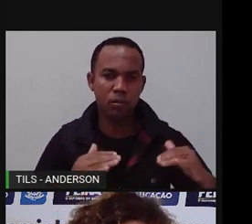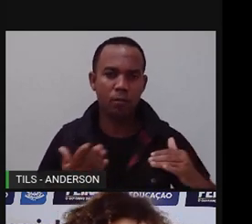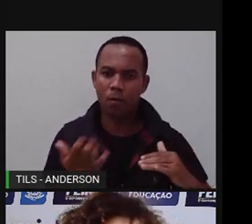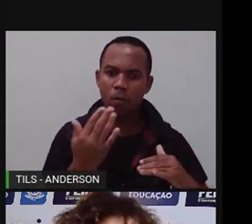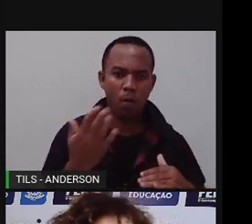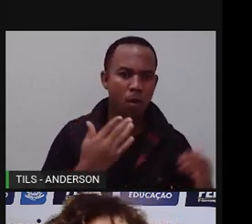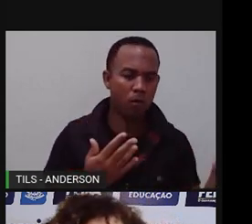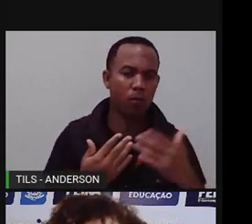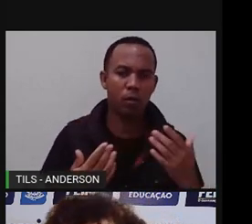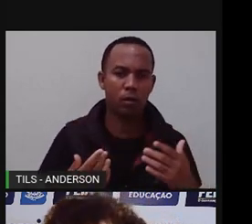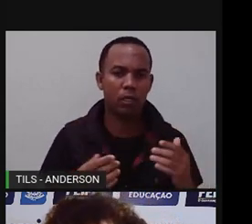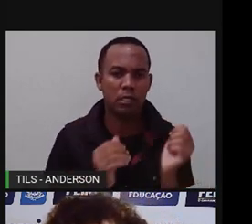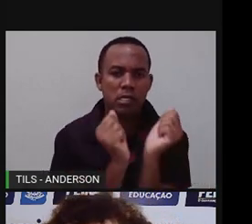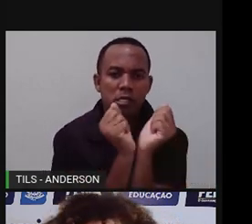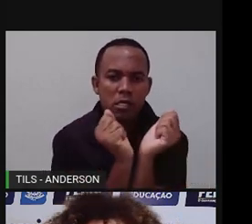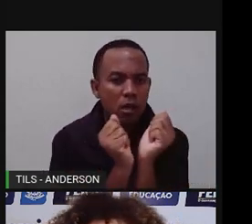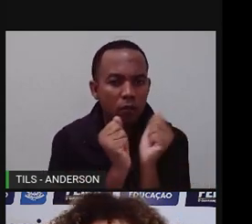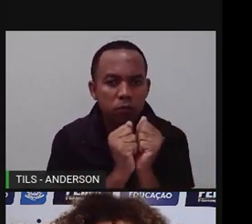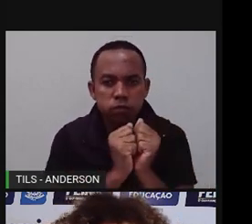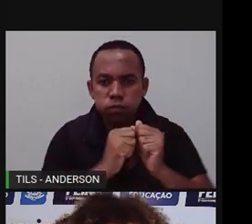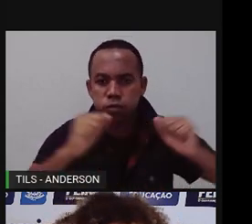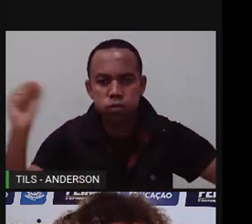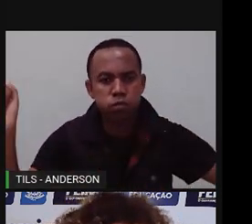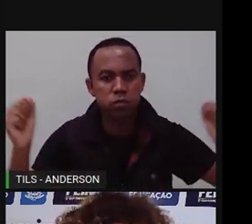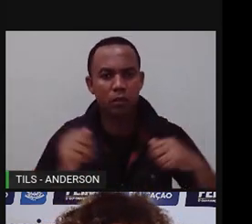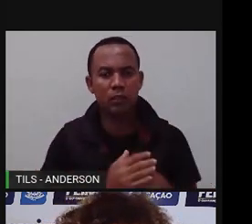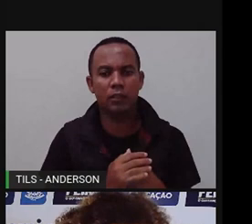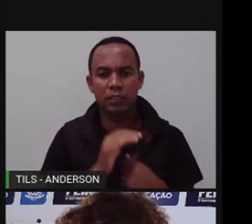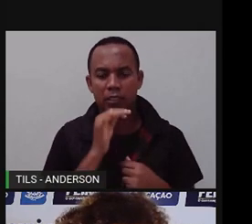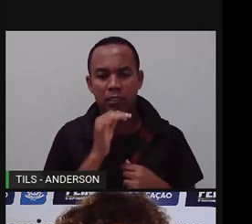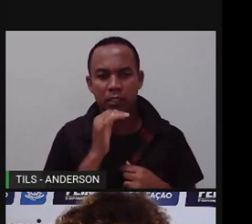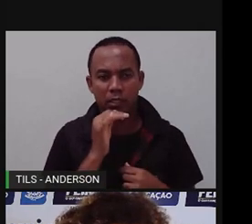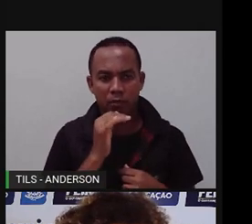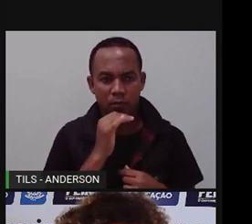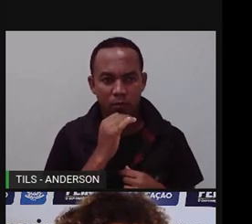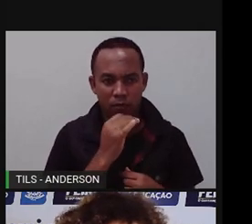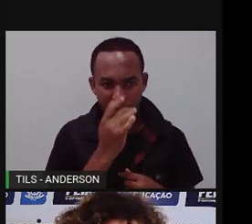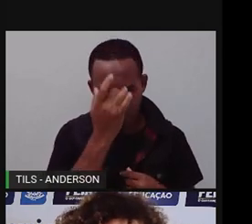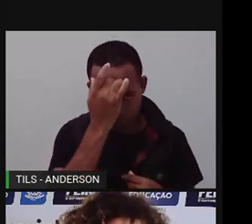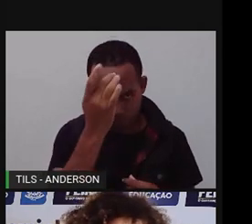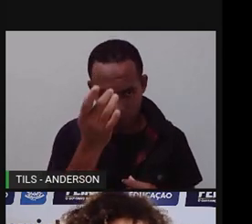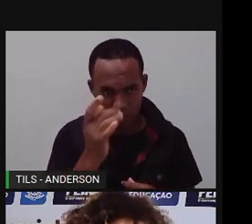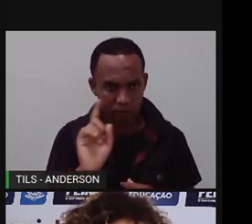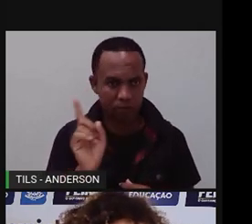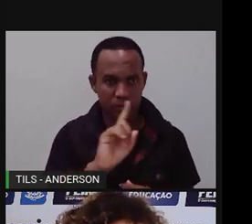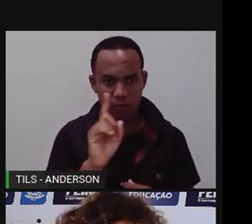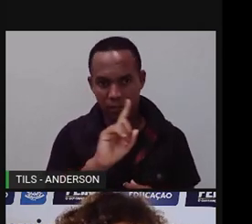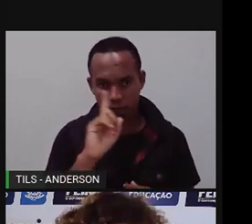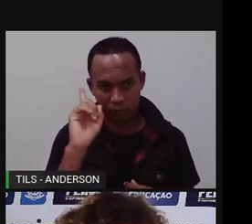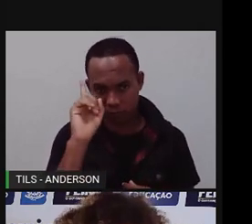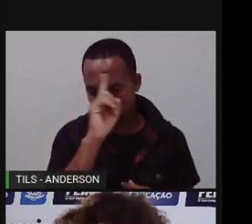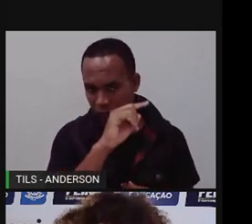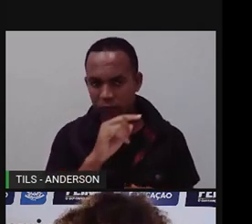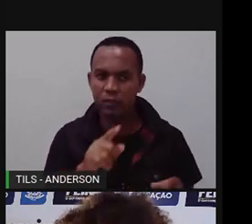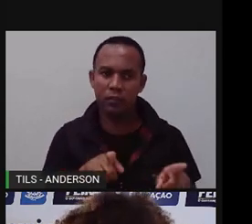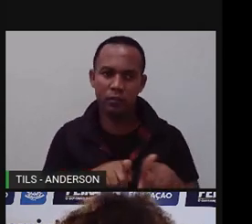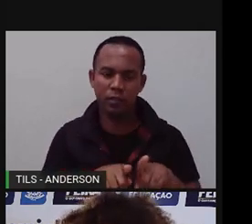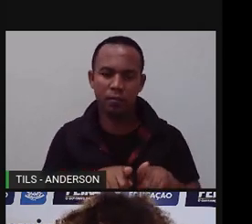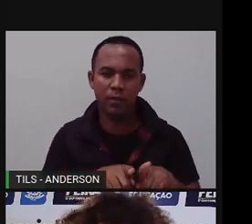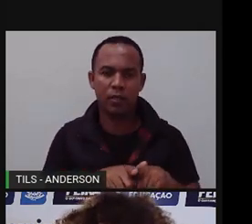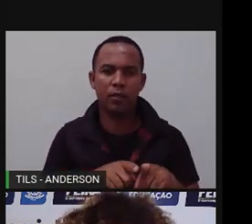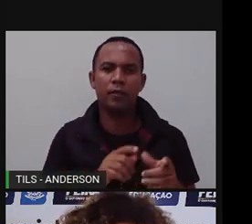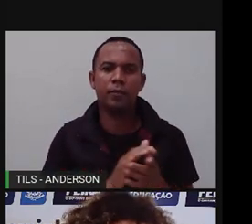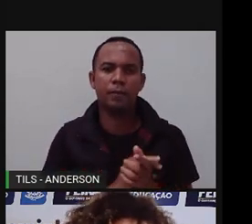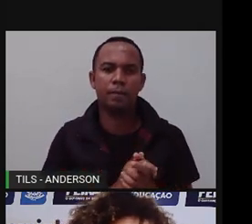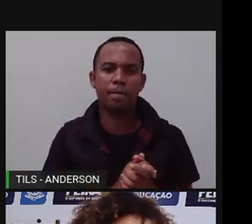de escravo para o camponês livre, que não foi uma transição fácil, tá? E além de não ter sido uma transição fácil,